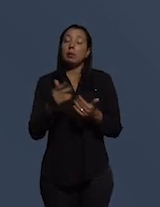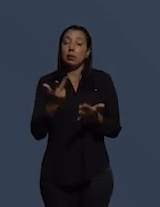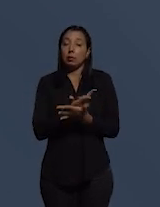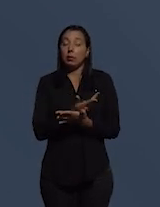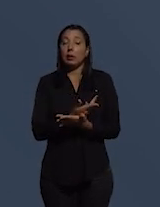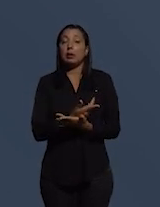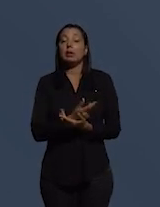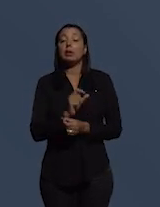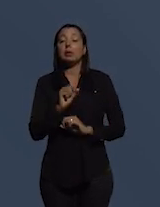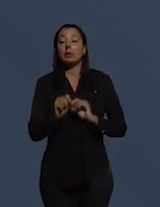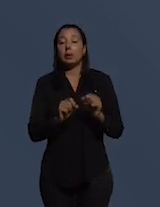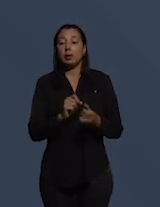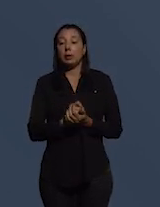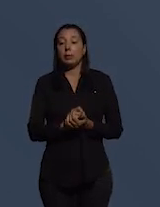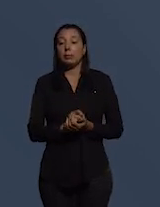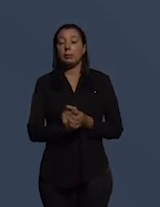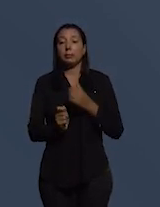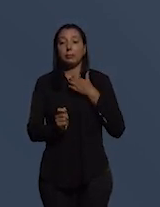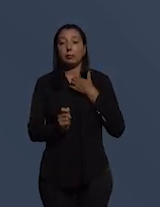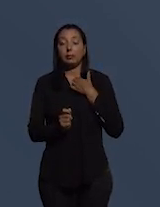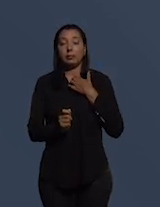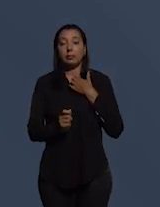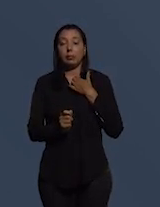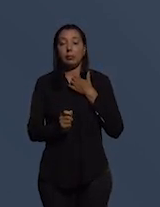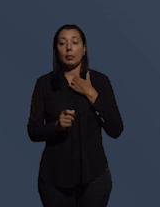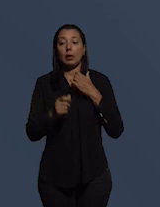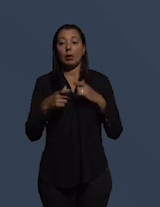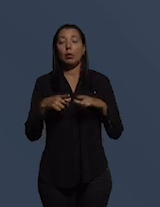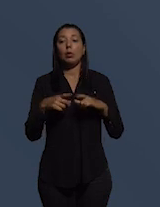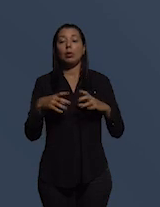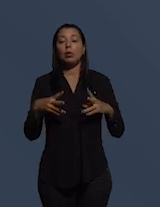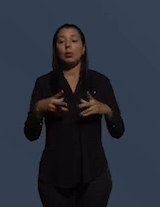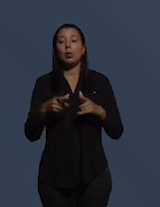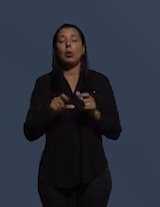digitalização e quando o setor